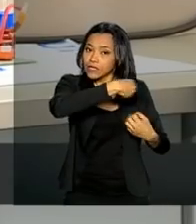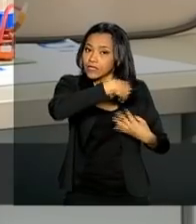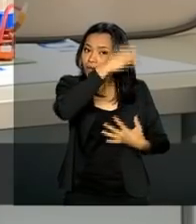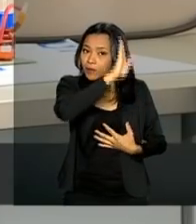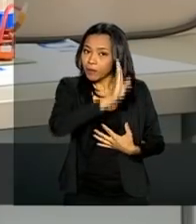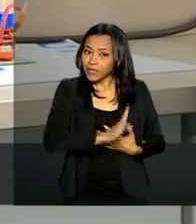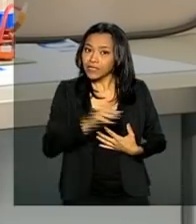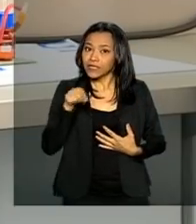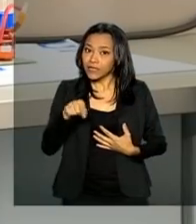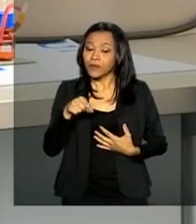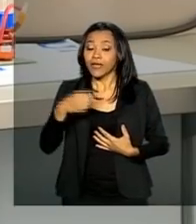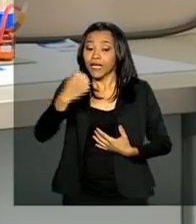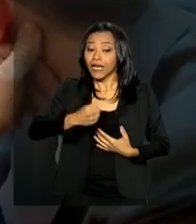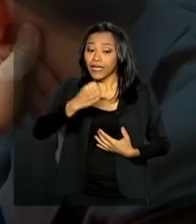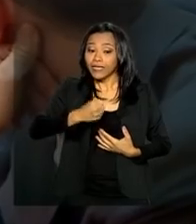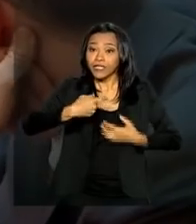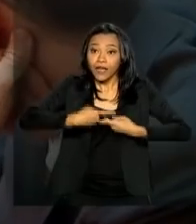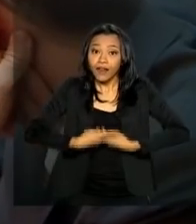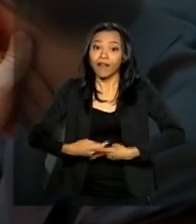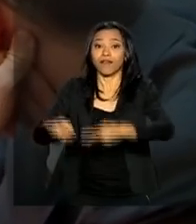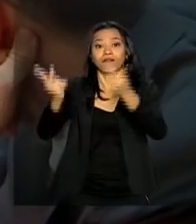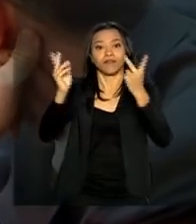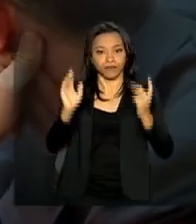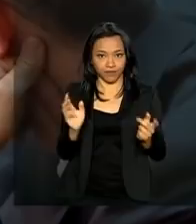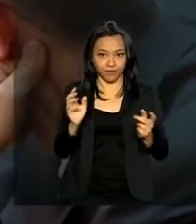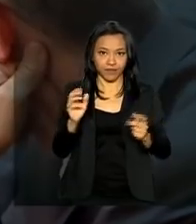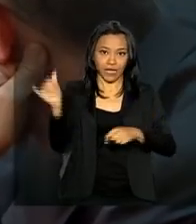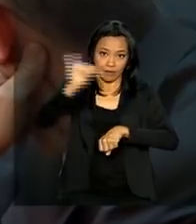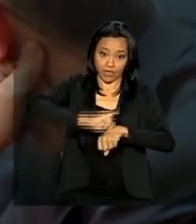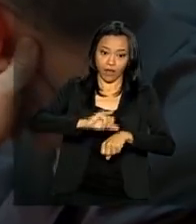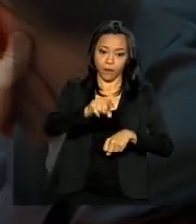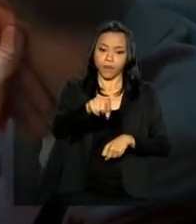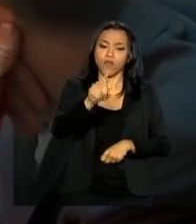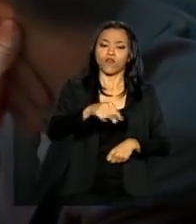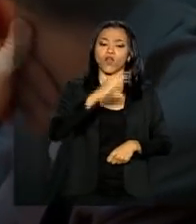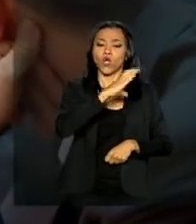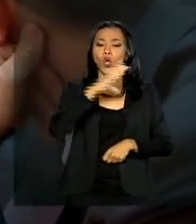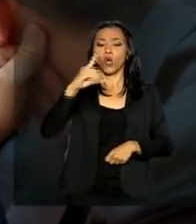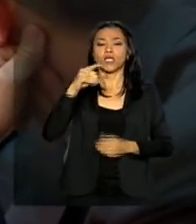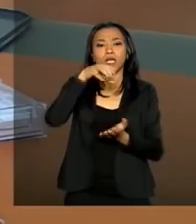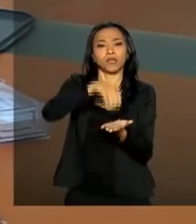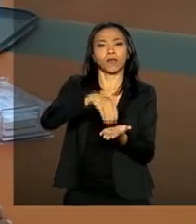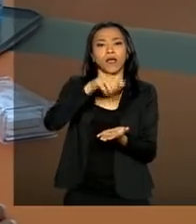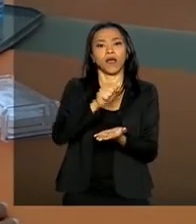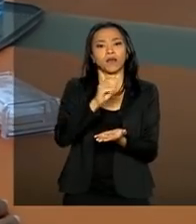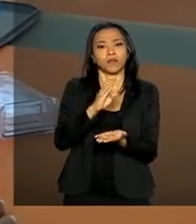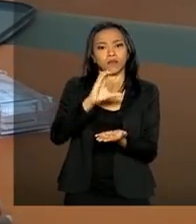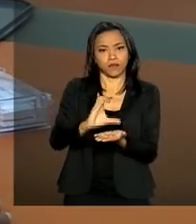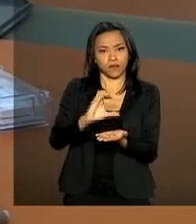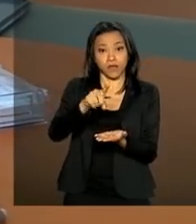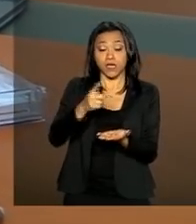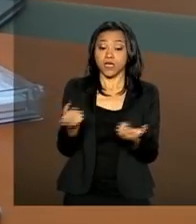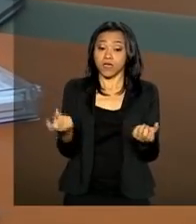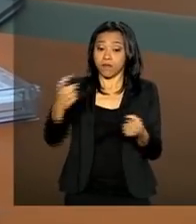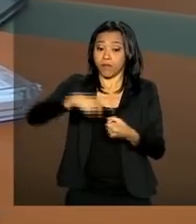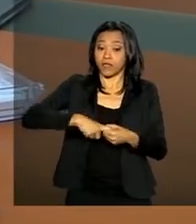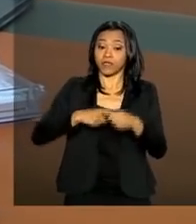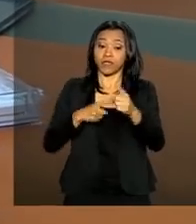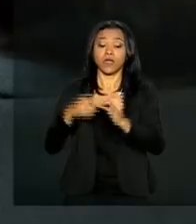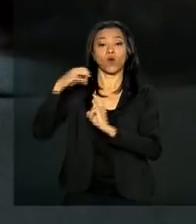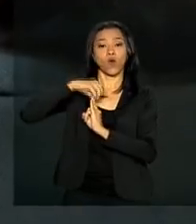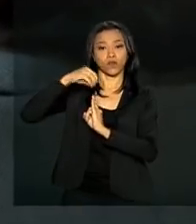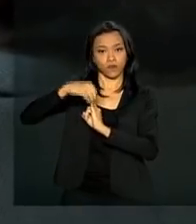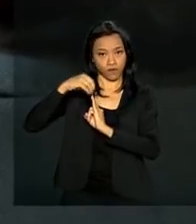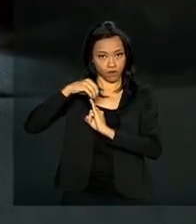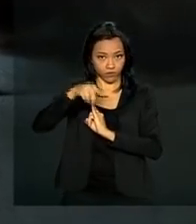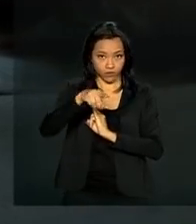leite para além de Maputo. A iniciativa foi coordenada pela Agência Brasileira de Cooperação, em parceria com a Fundação Oswaldo Cruz,